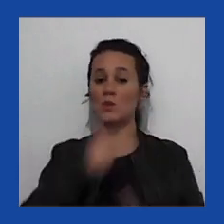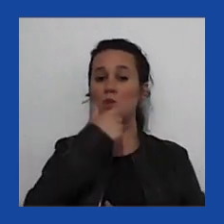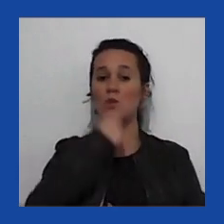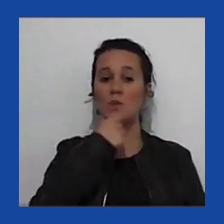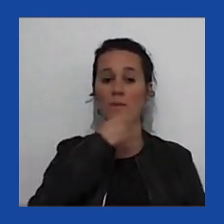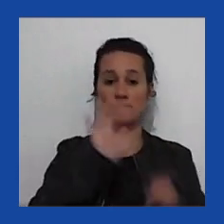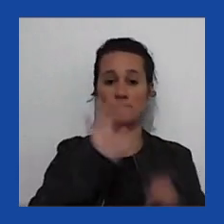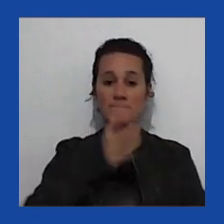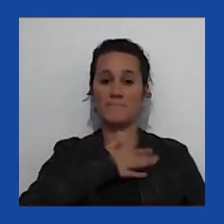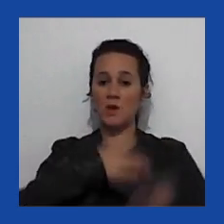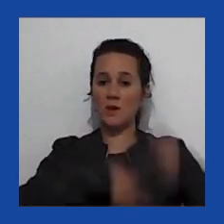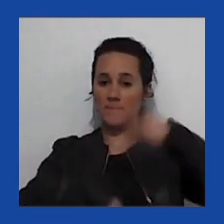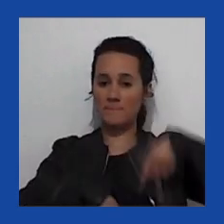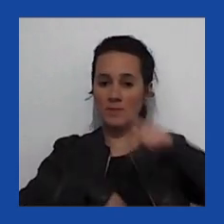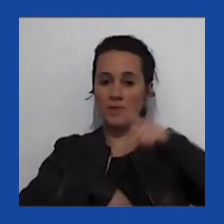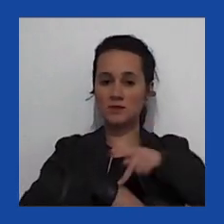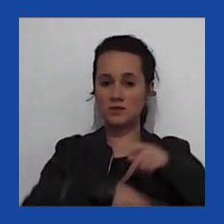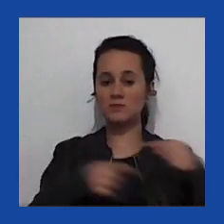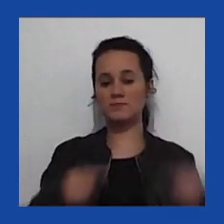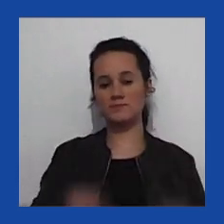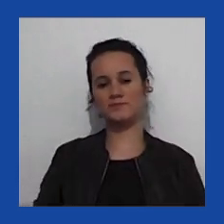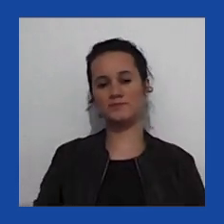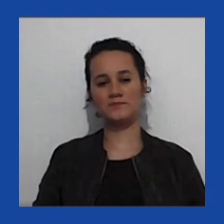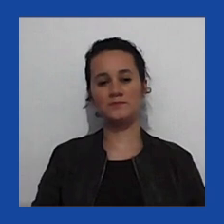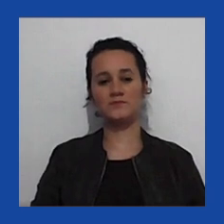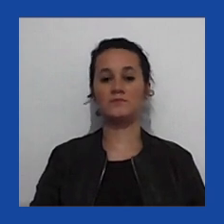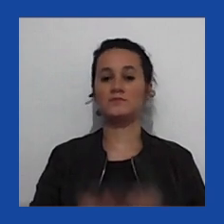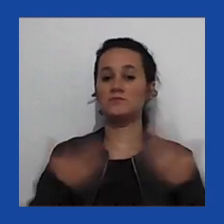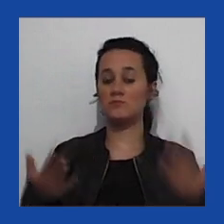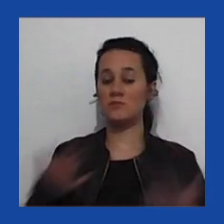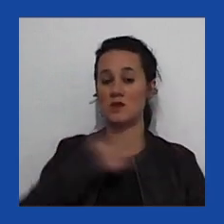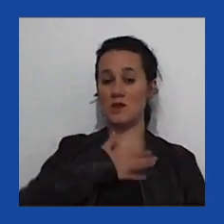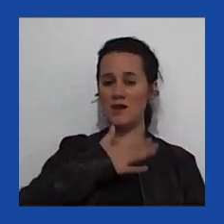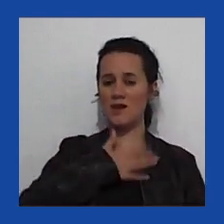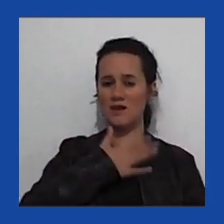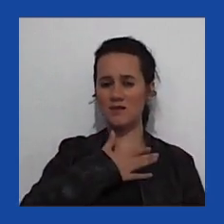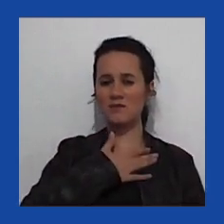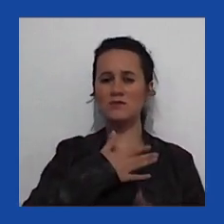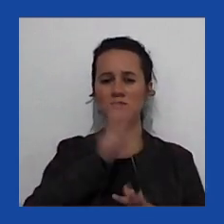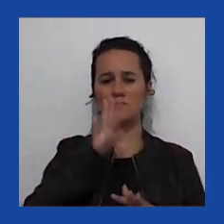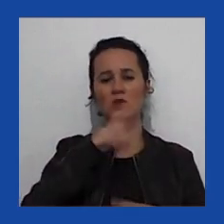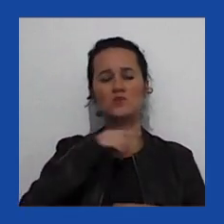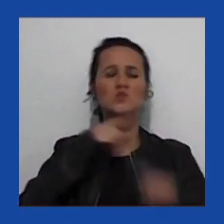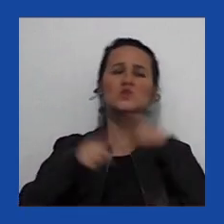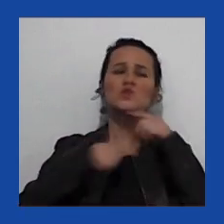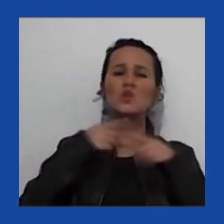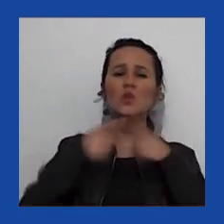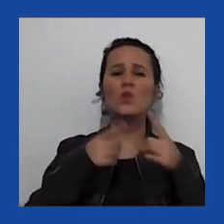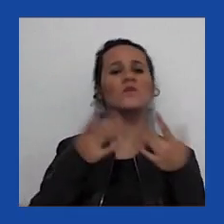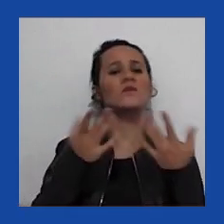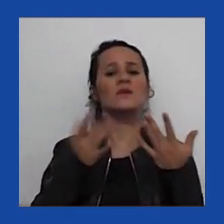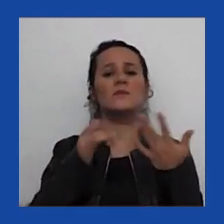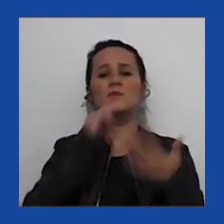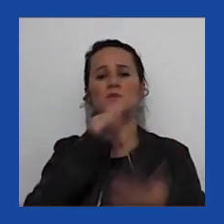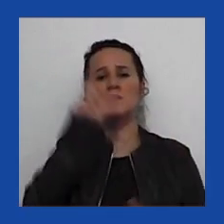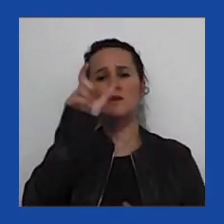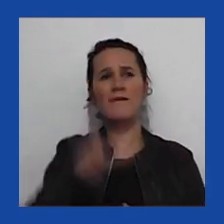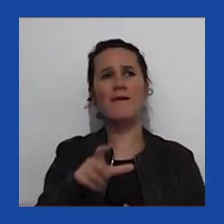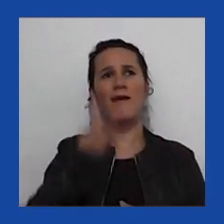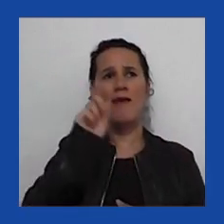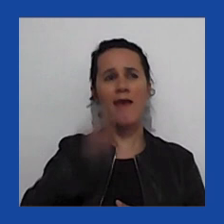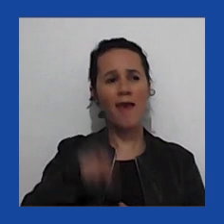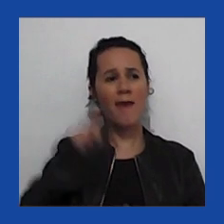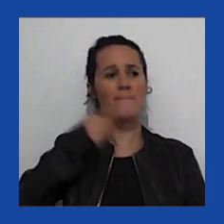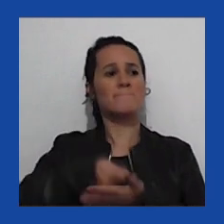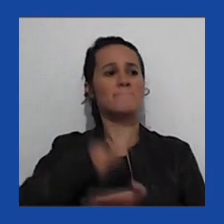-país, do UKIP, Partido UKIP. Eu estou com alguma dúvida se Farage é autoritário. Eu sei que ele é